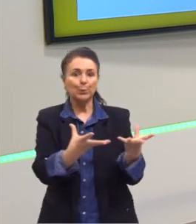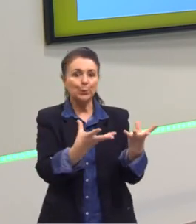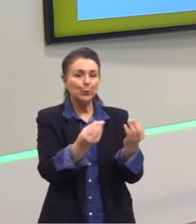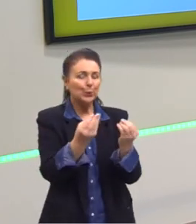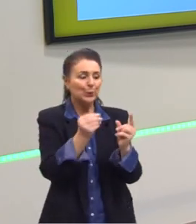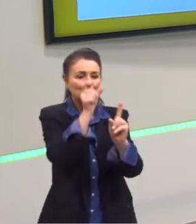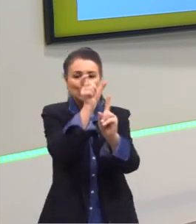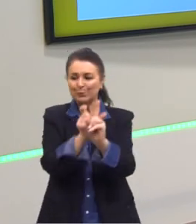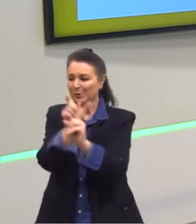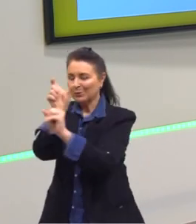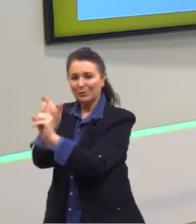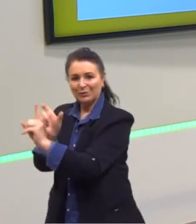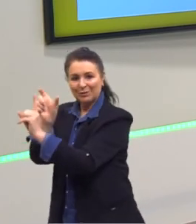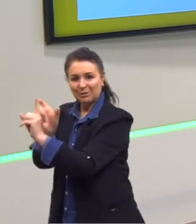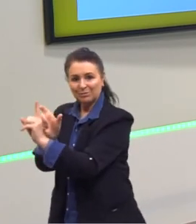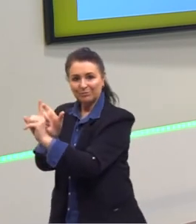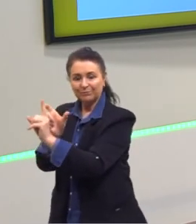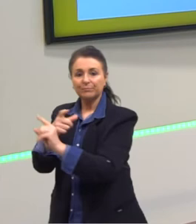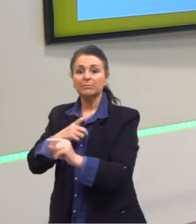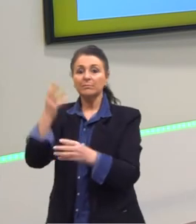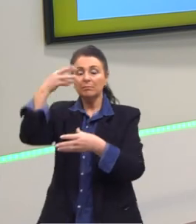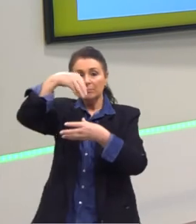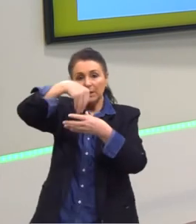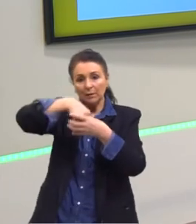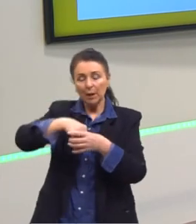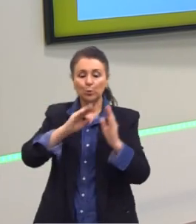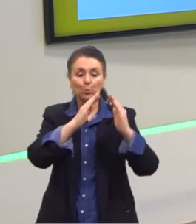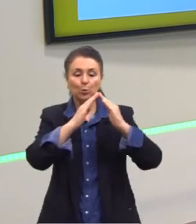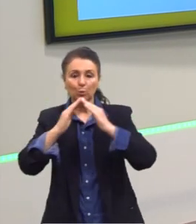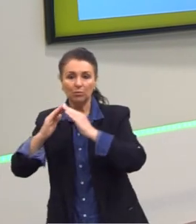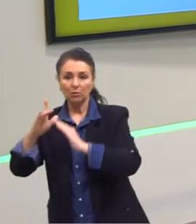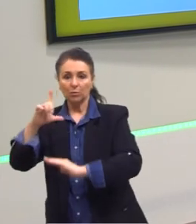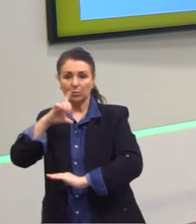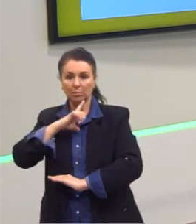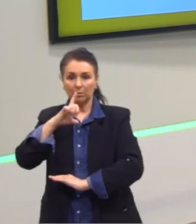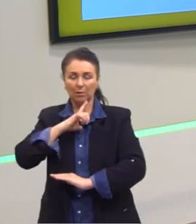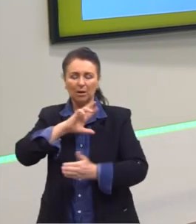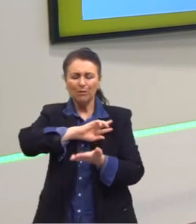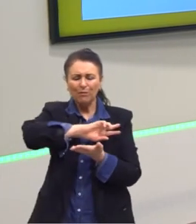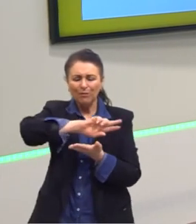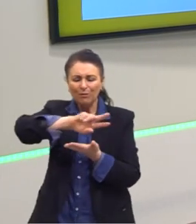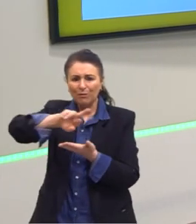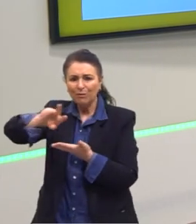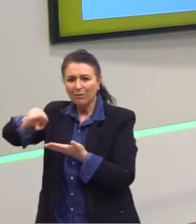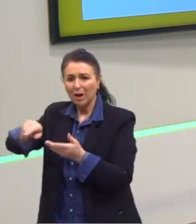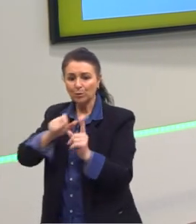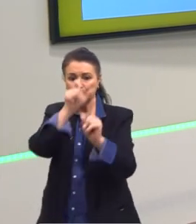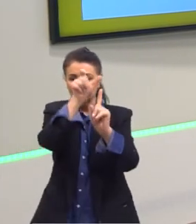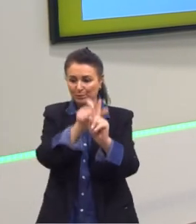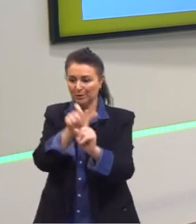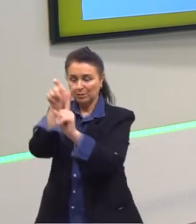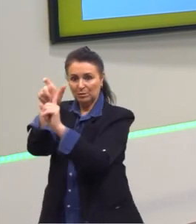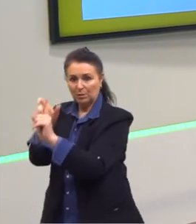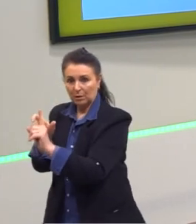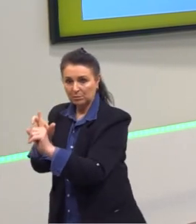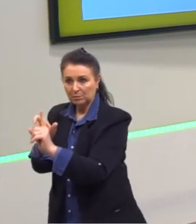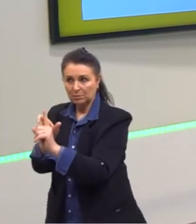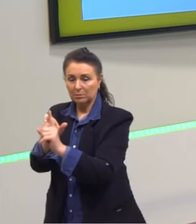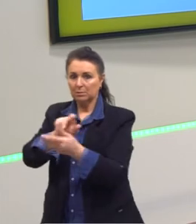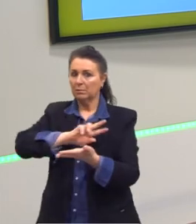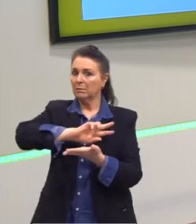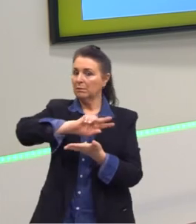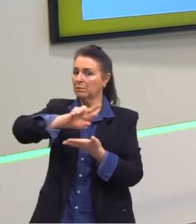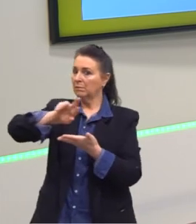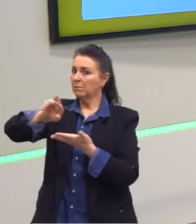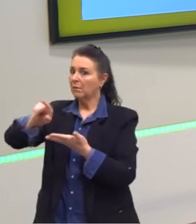personagens. Dentro do cortiço nós temos vários personagens. E esses vários personagens vão